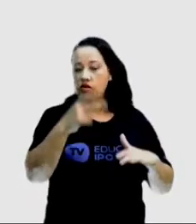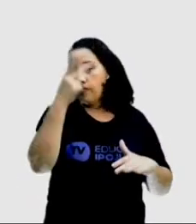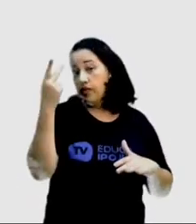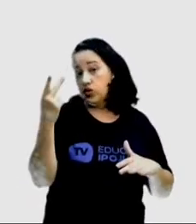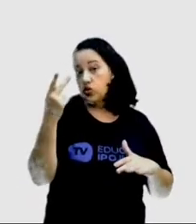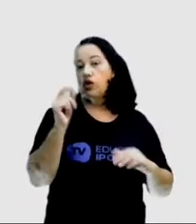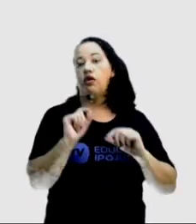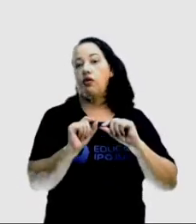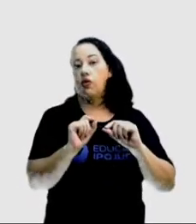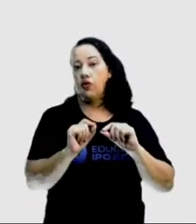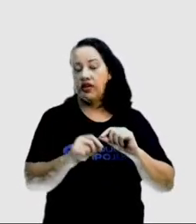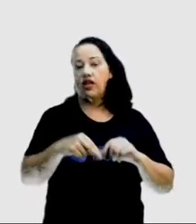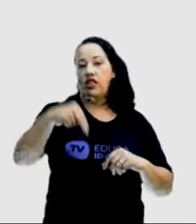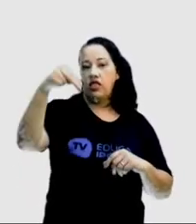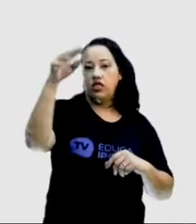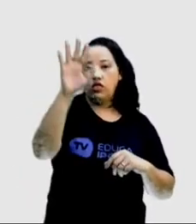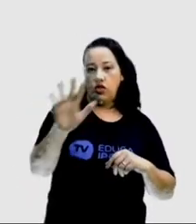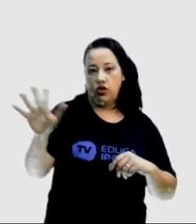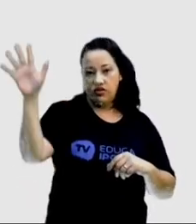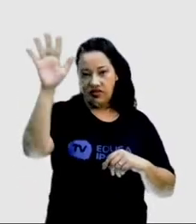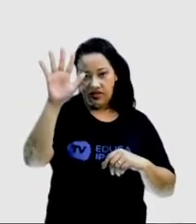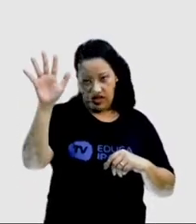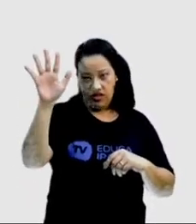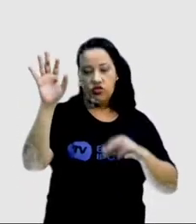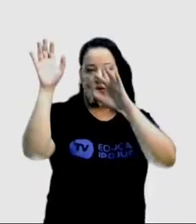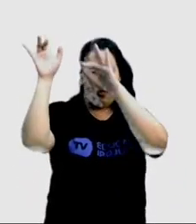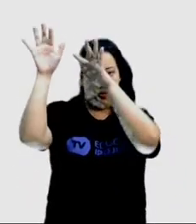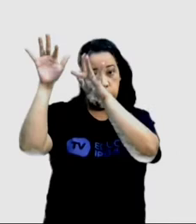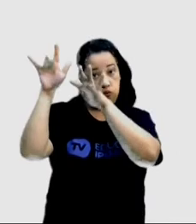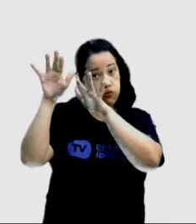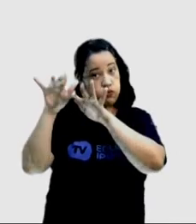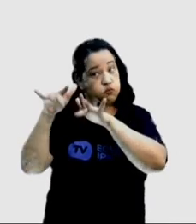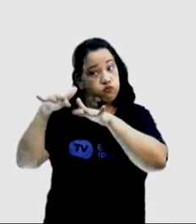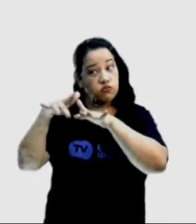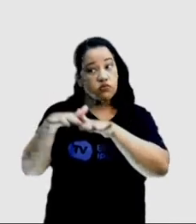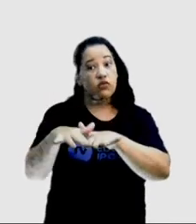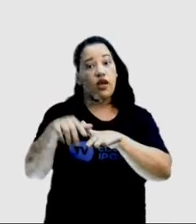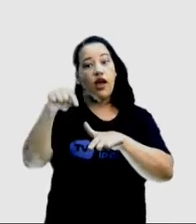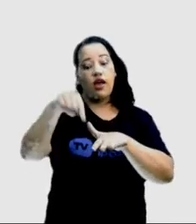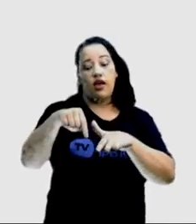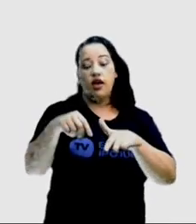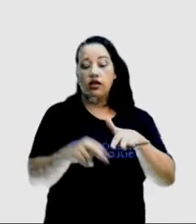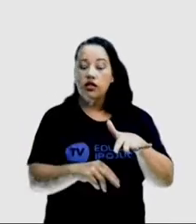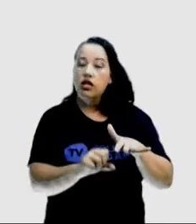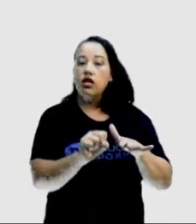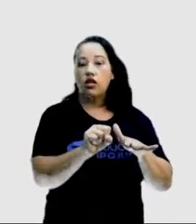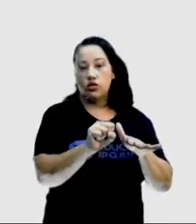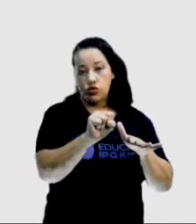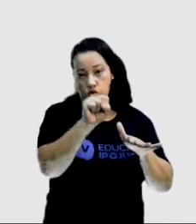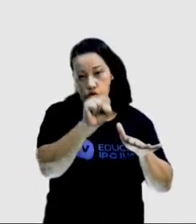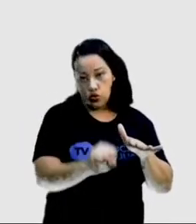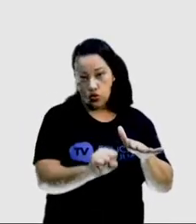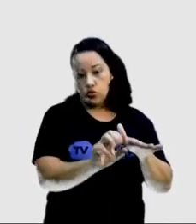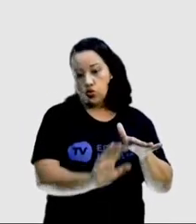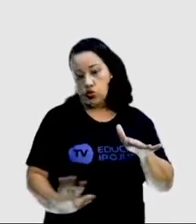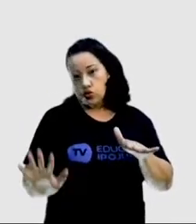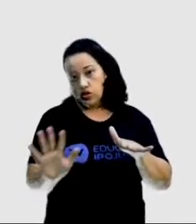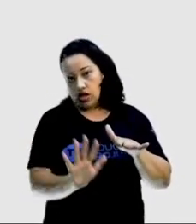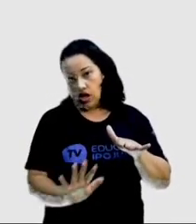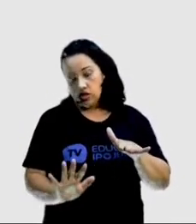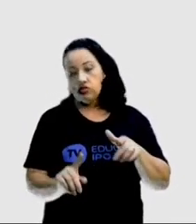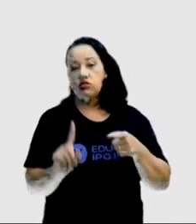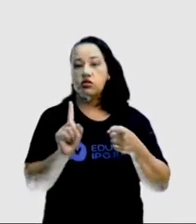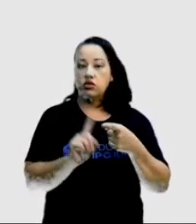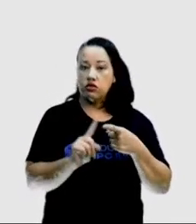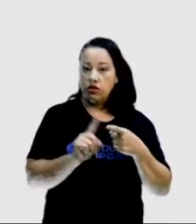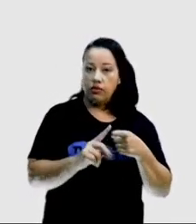do Nordeste saíram daqui para buscar melhoria de vida nas regiões Sudeste e em